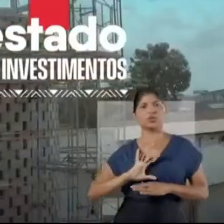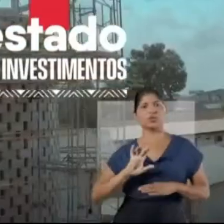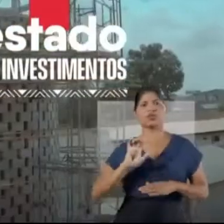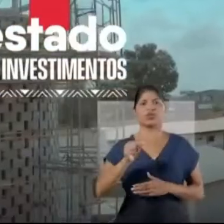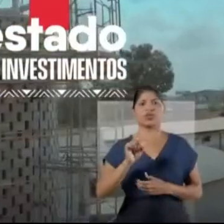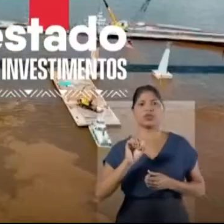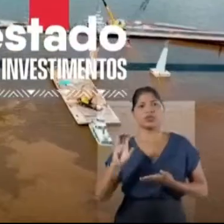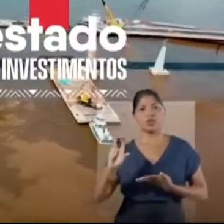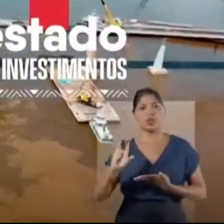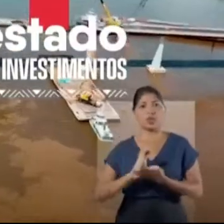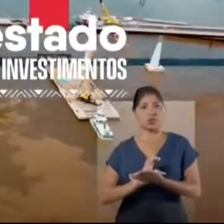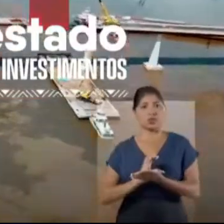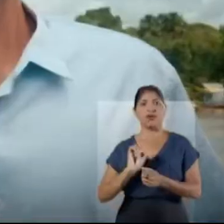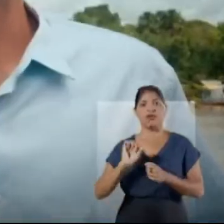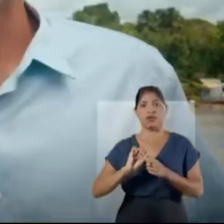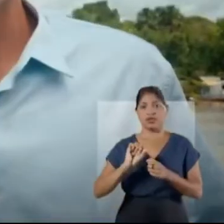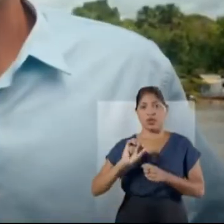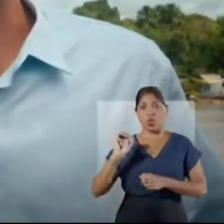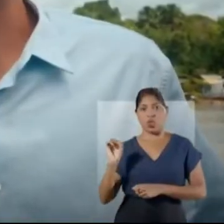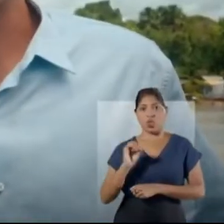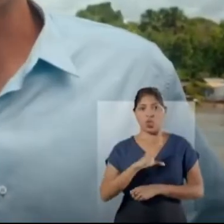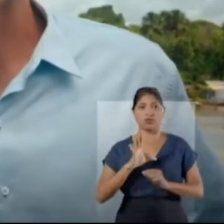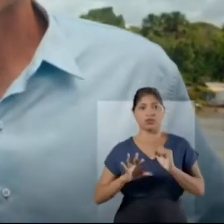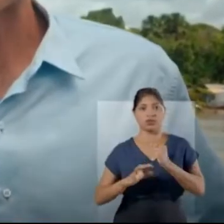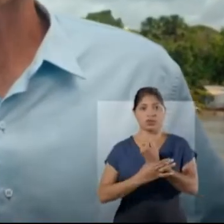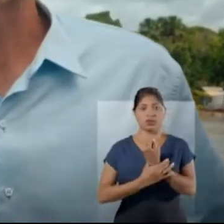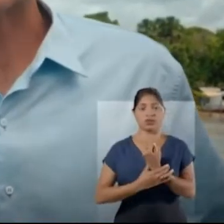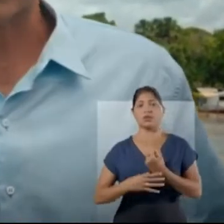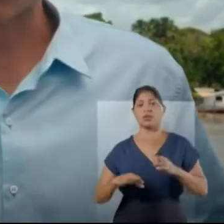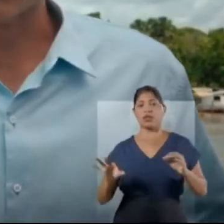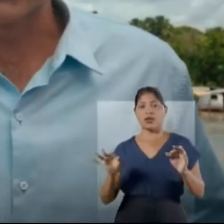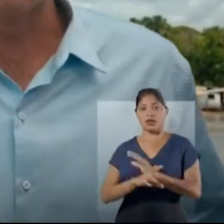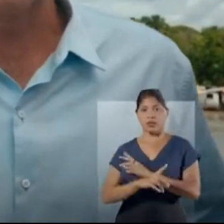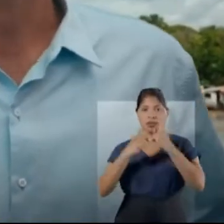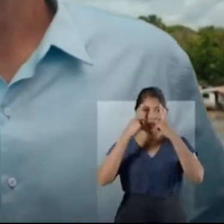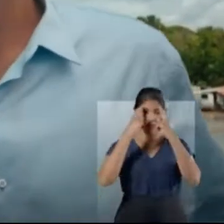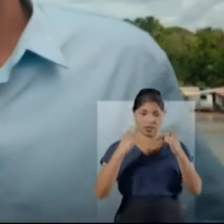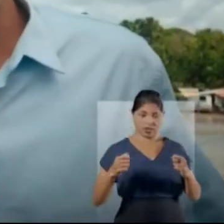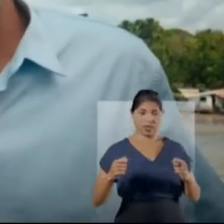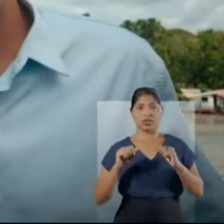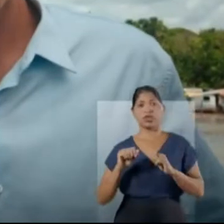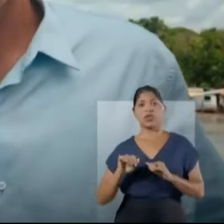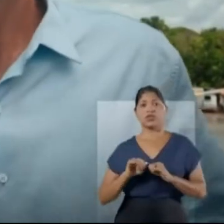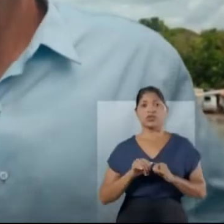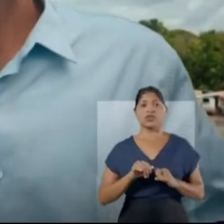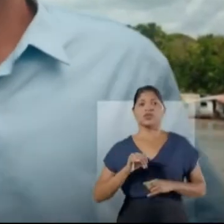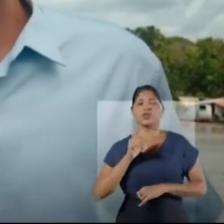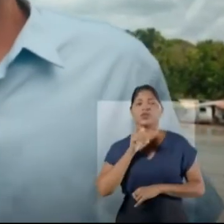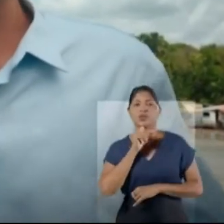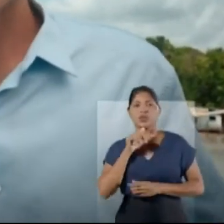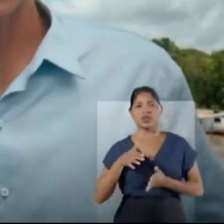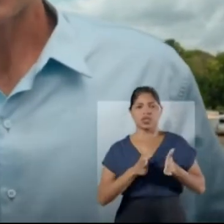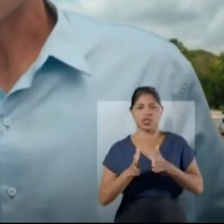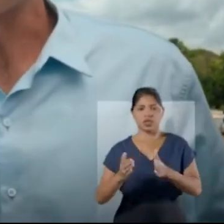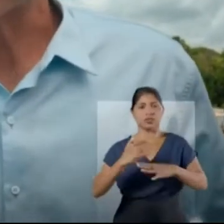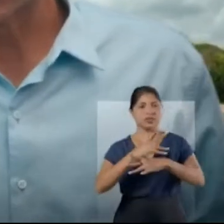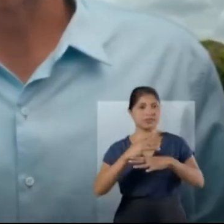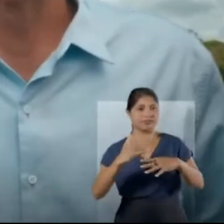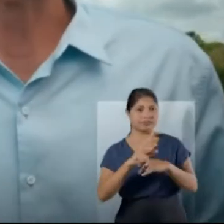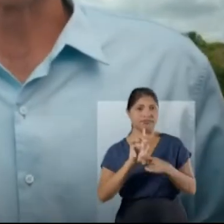volume de investimentos. Reequipamos a segurança para combater o crime nos rios e nas cidades.